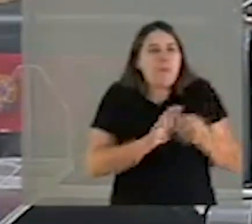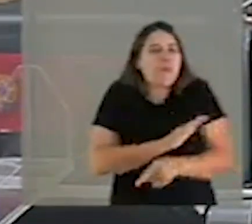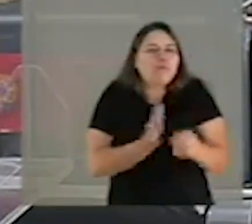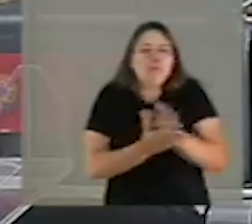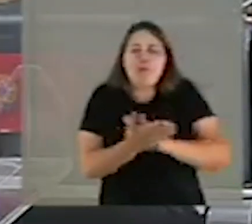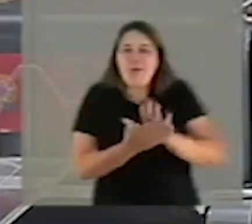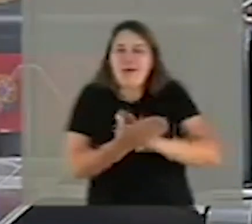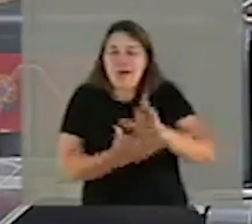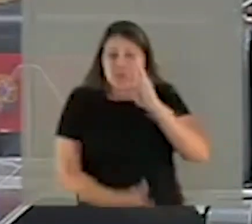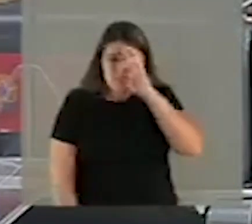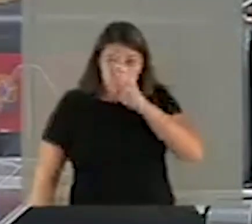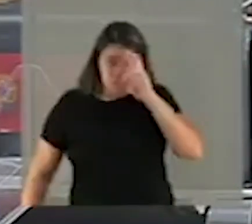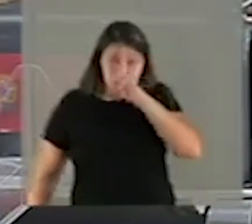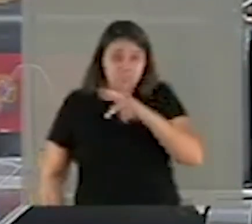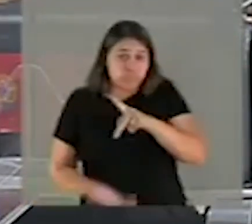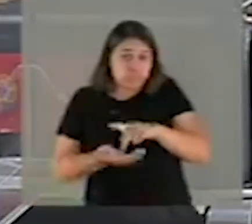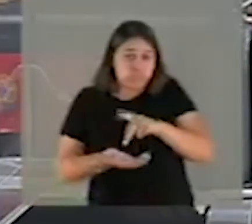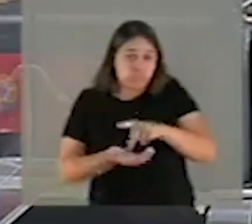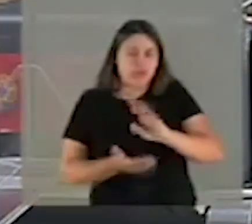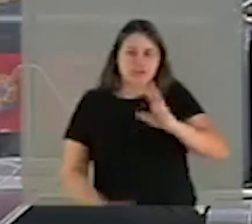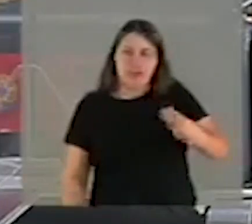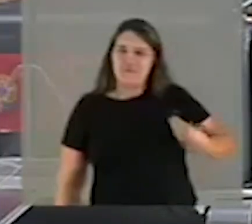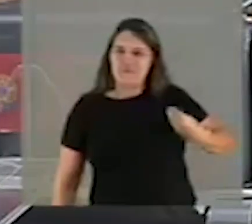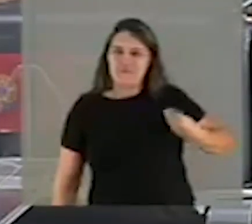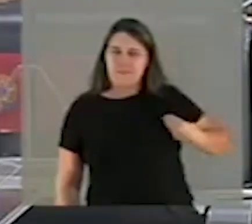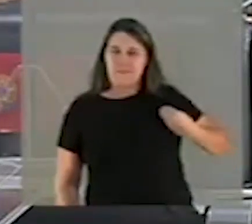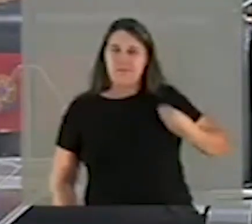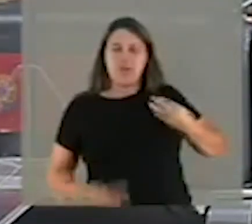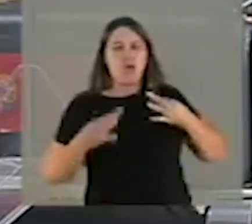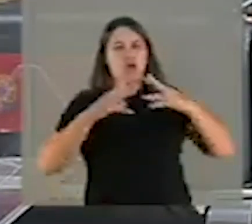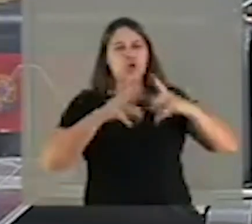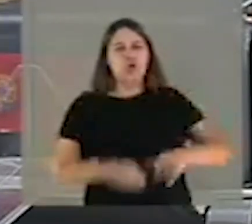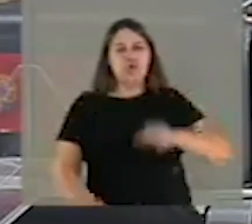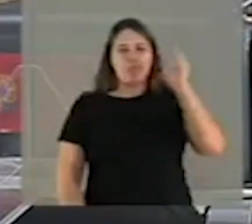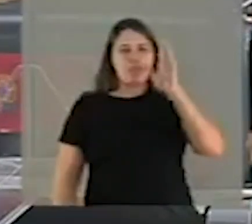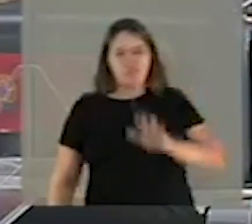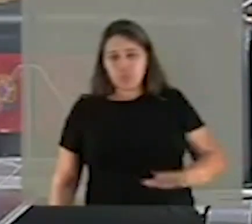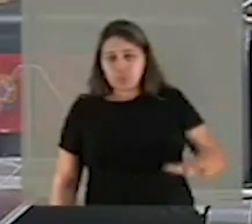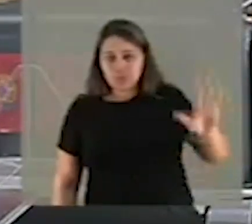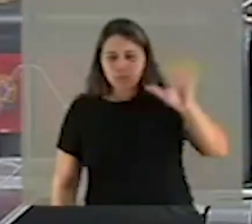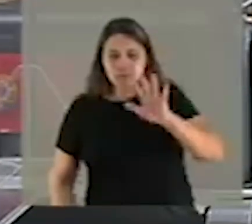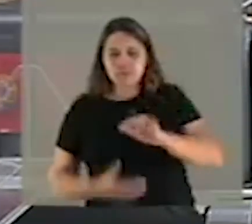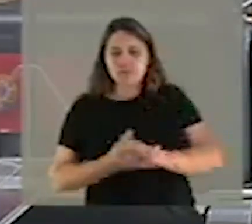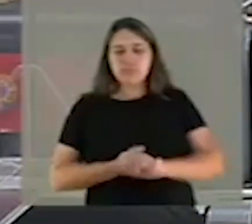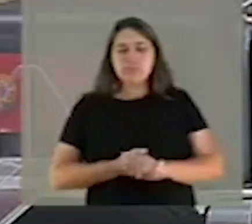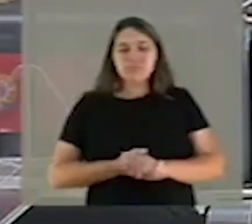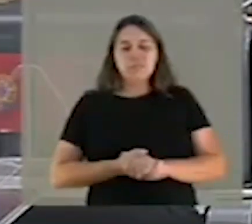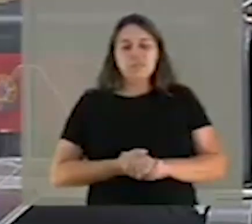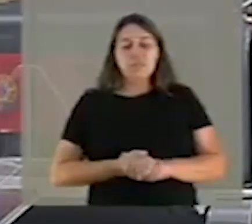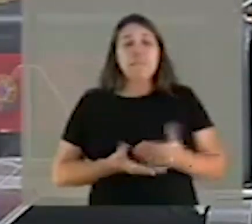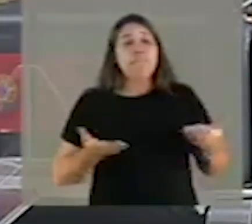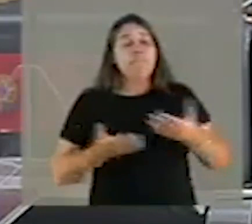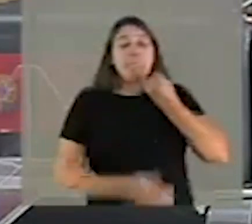investigação desta realidade vivida em todo o país. O senador Girão